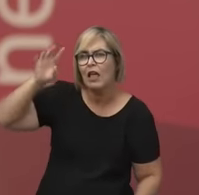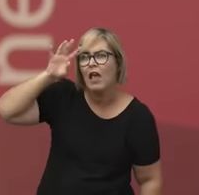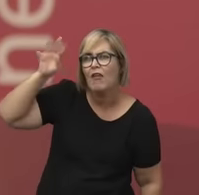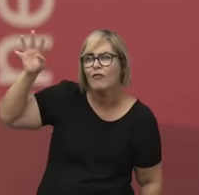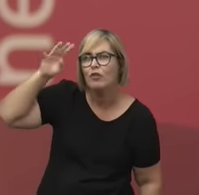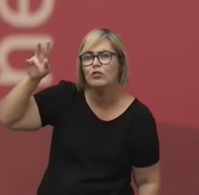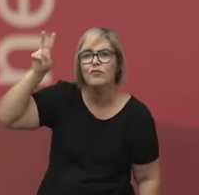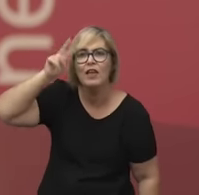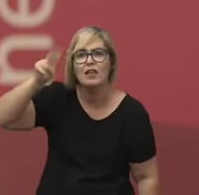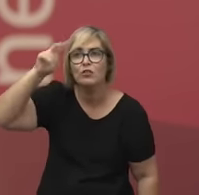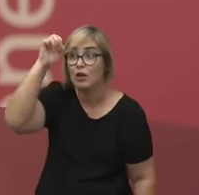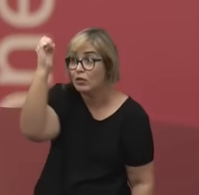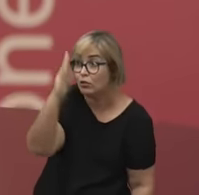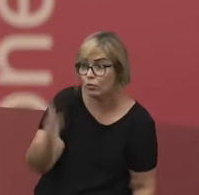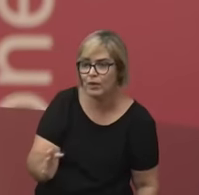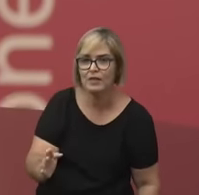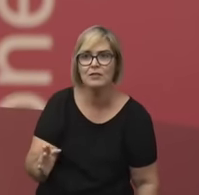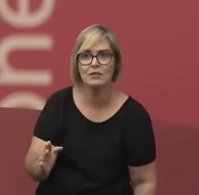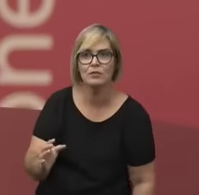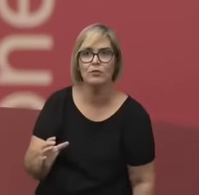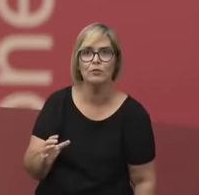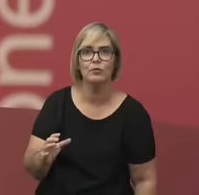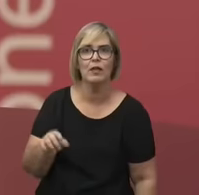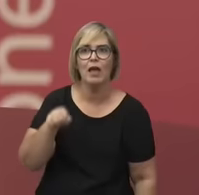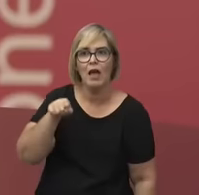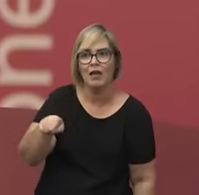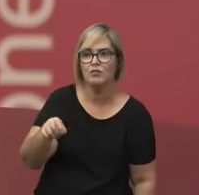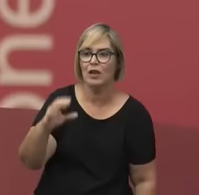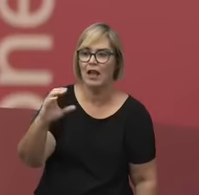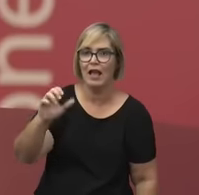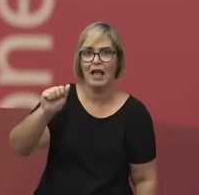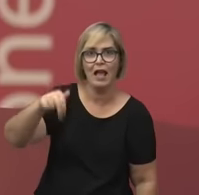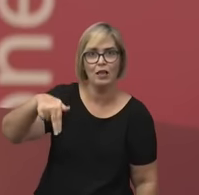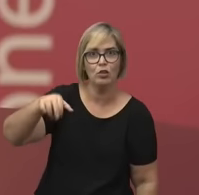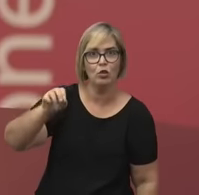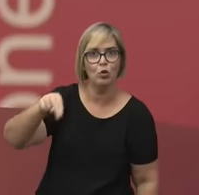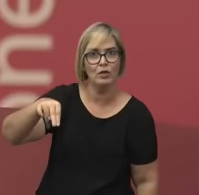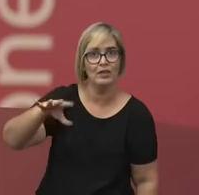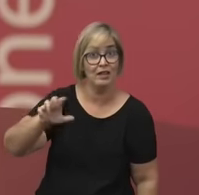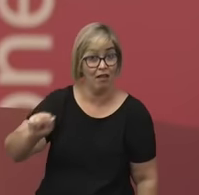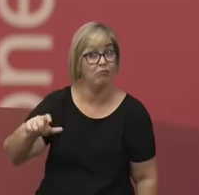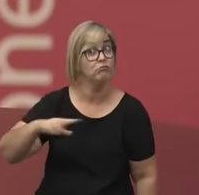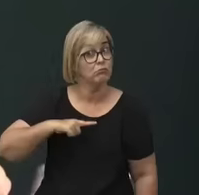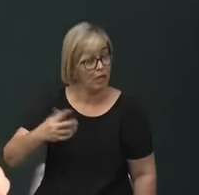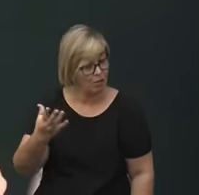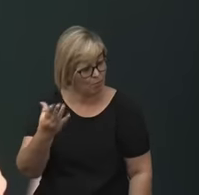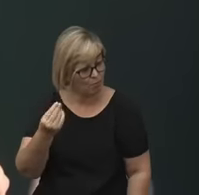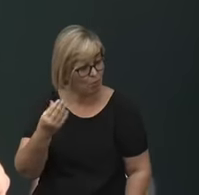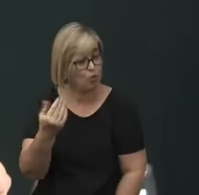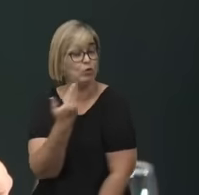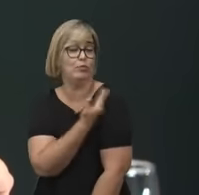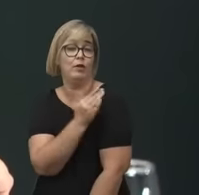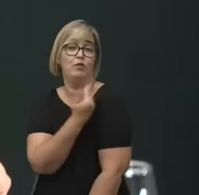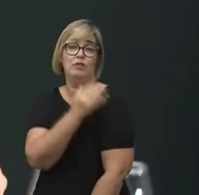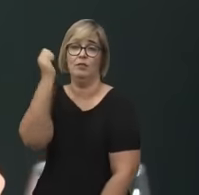e a história canônica da filosofia no Brasil é uma história cheia de preconceitos, é uma história que